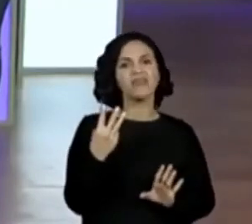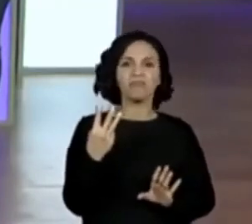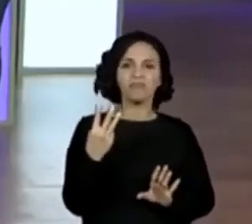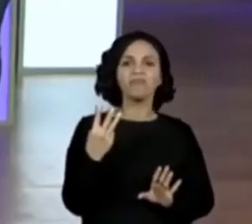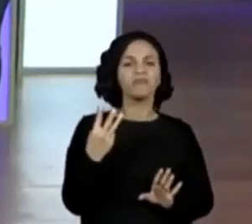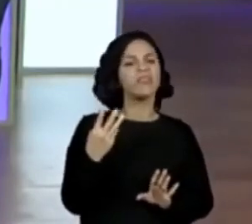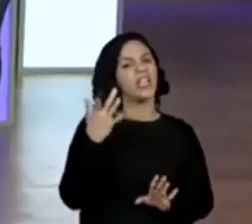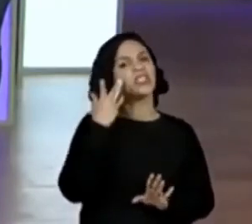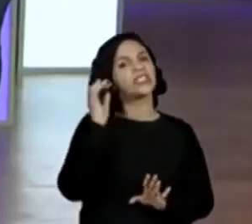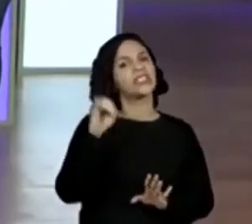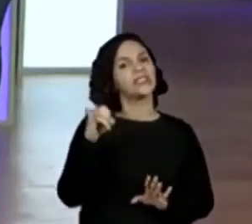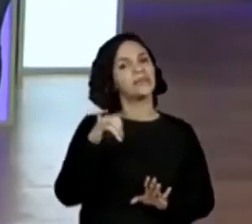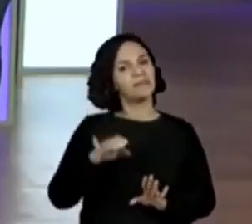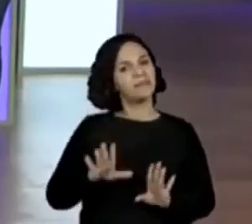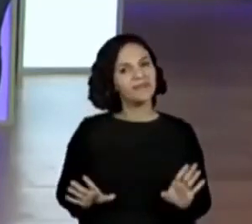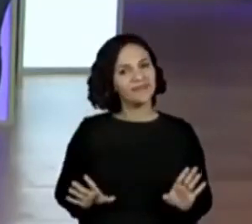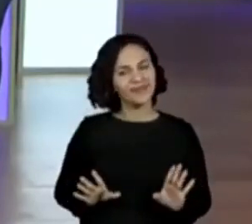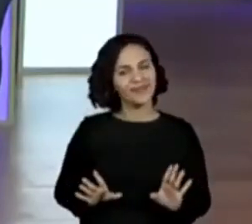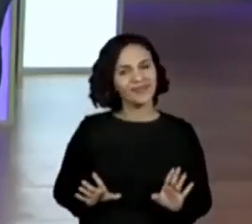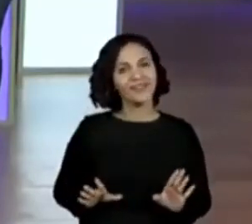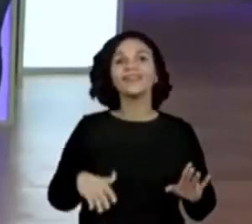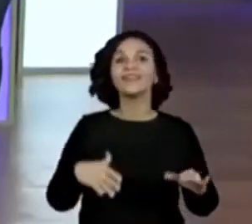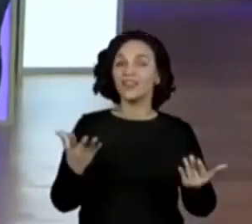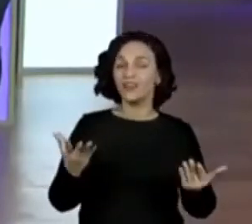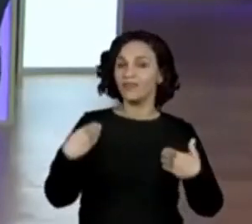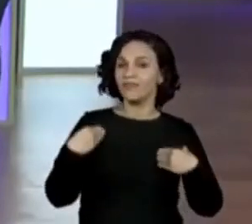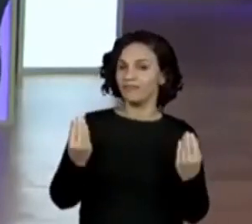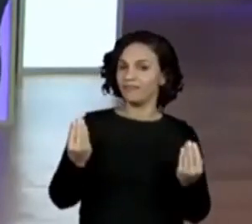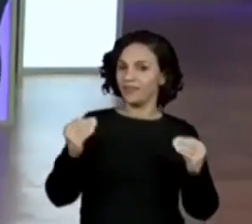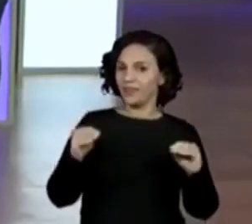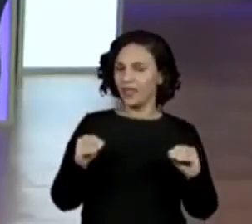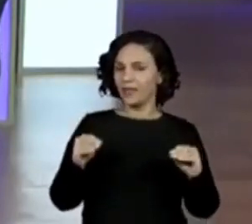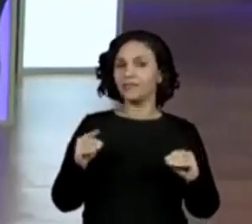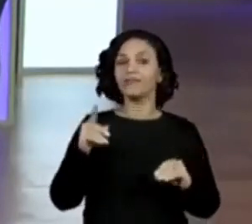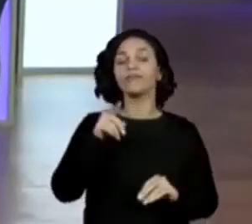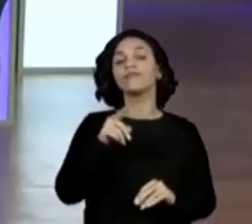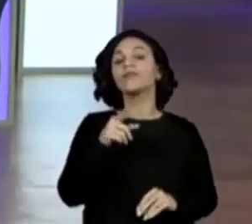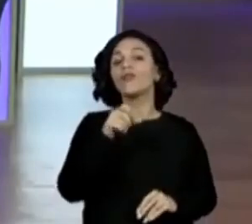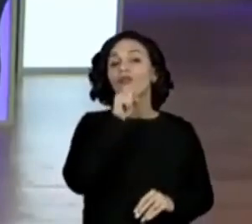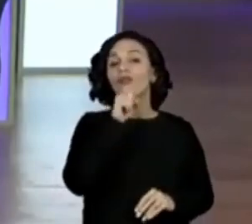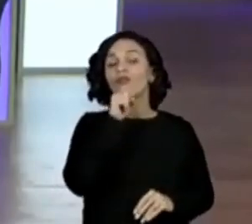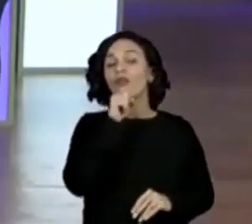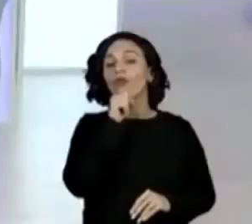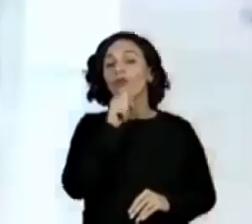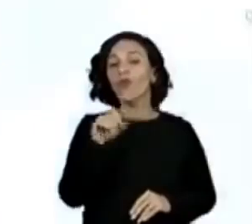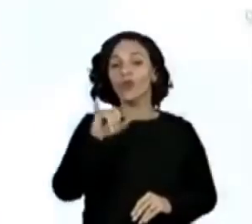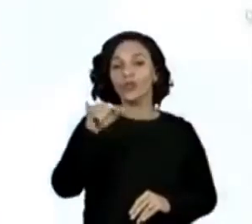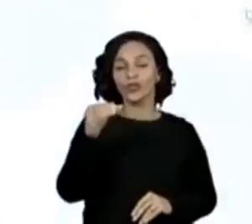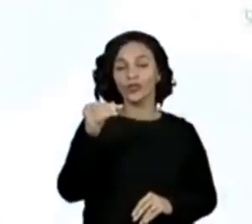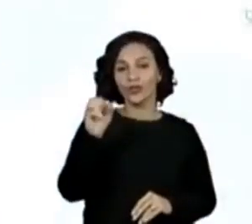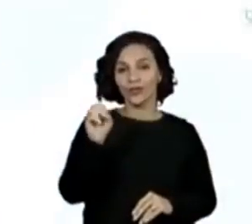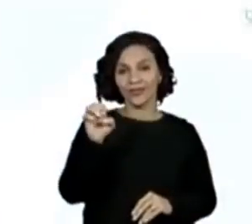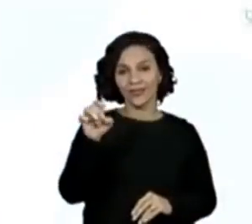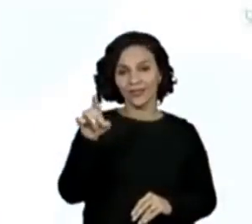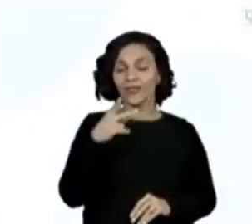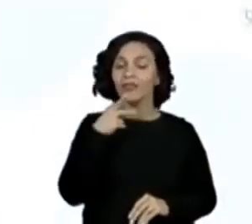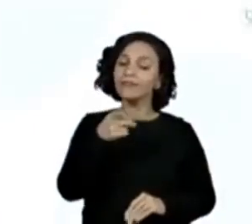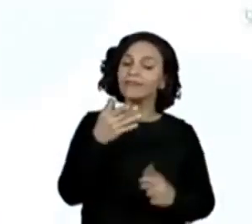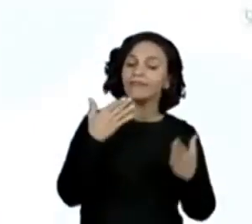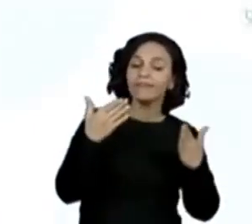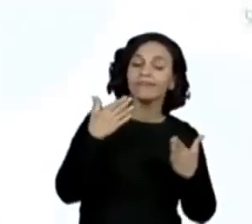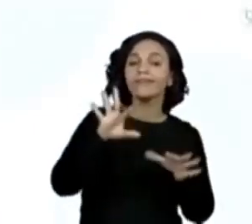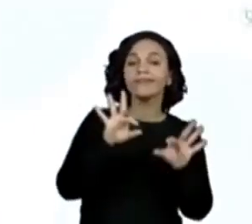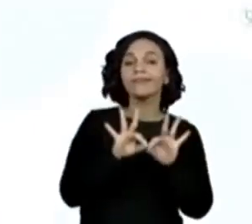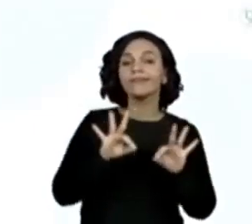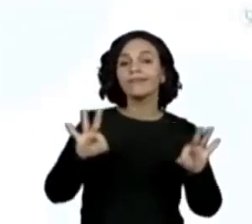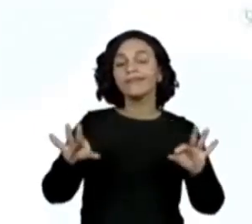certeza. Tá bom? Então vamos colocar aqui. O senhor José disse que a menor pediu que as crianças estimassem o comprimento